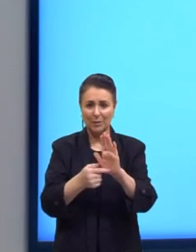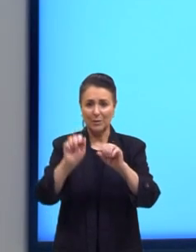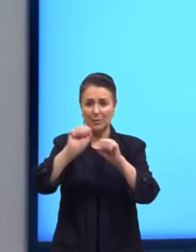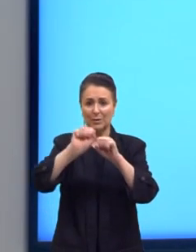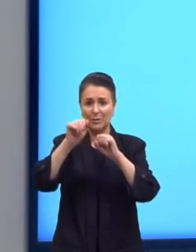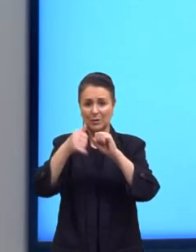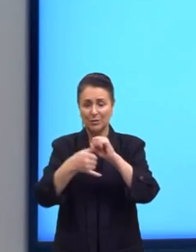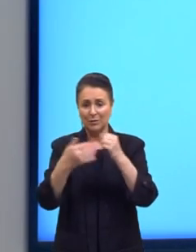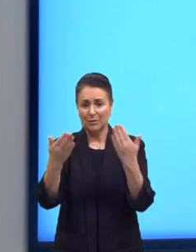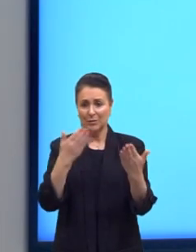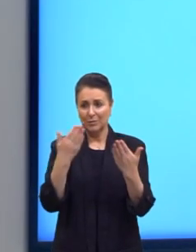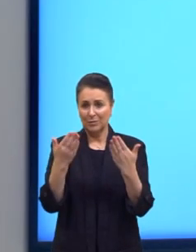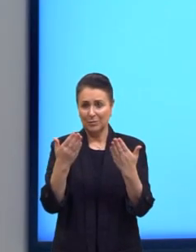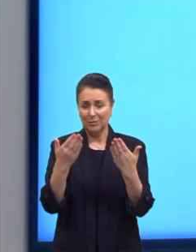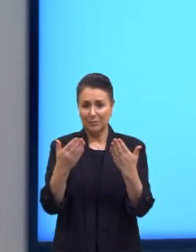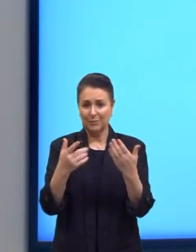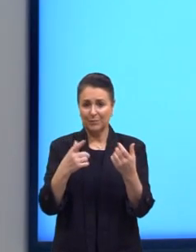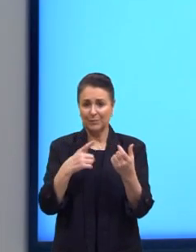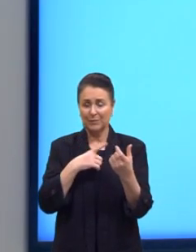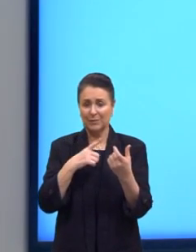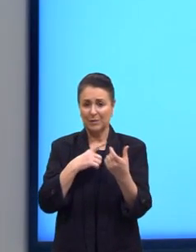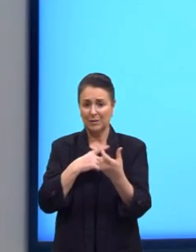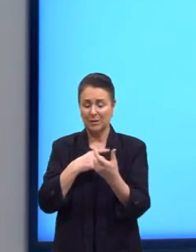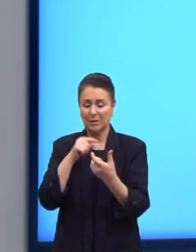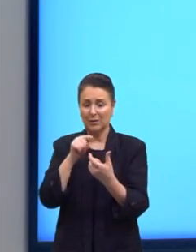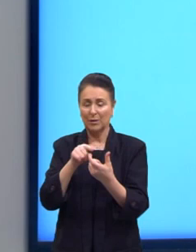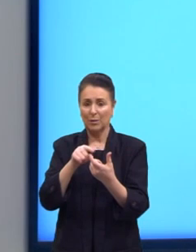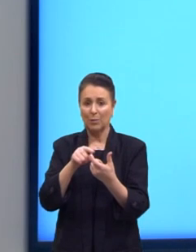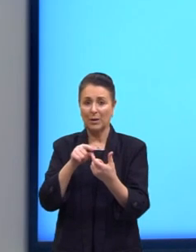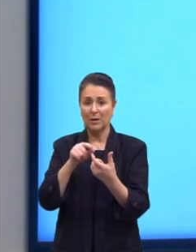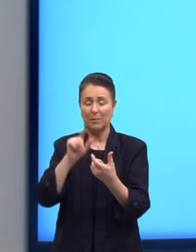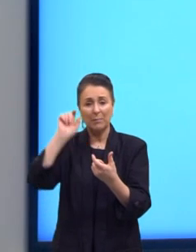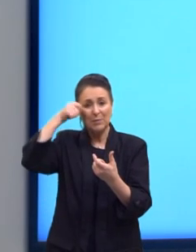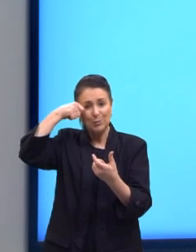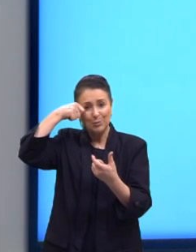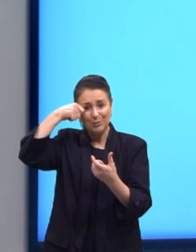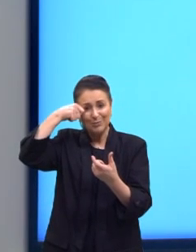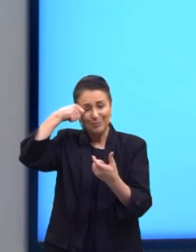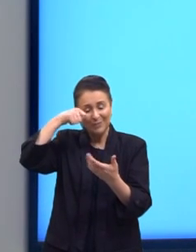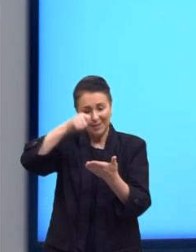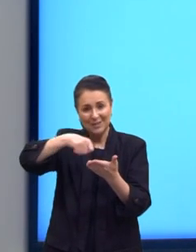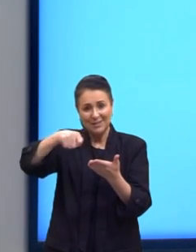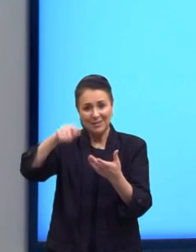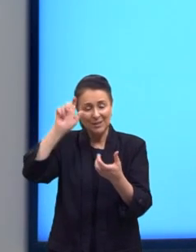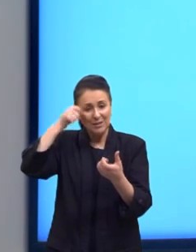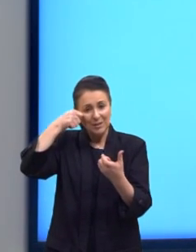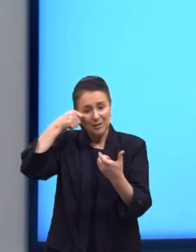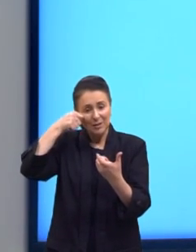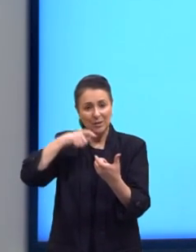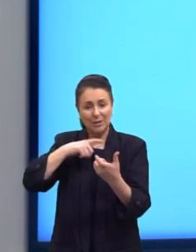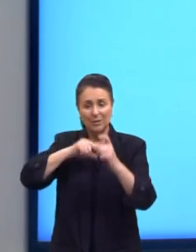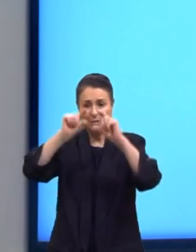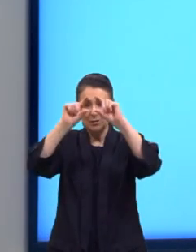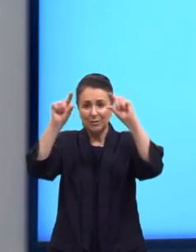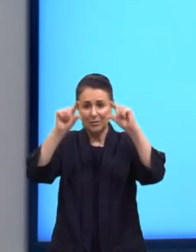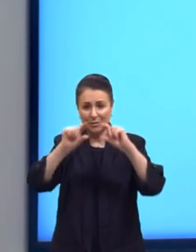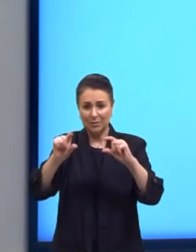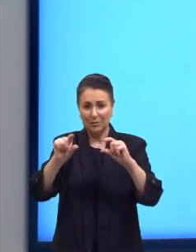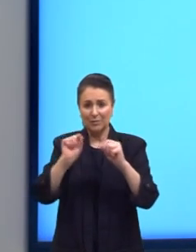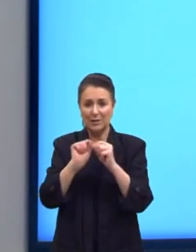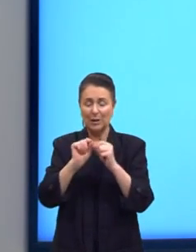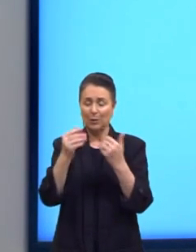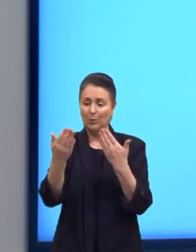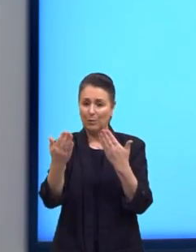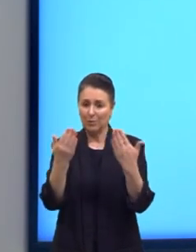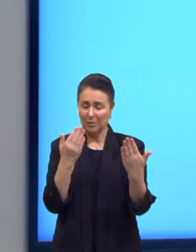Que estão em bold, que a gente chama, que estão em negrito. Ele traz toda uma tirinha em comparação. Quer